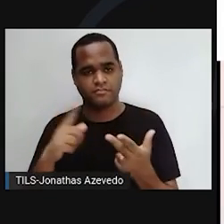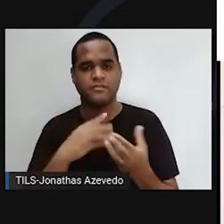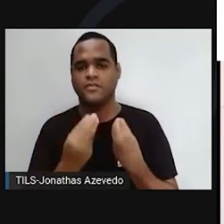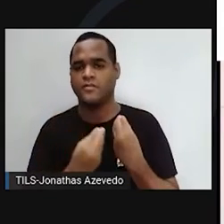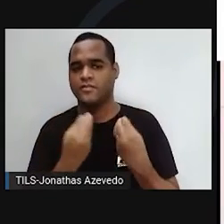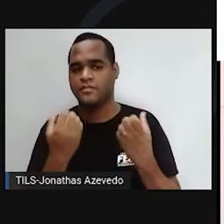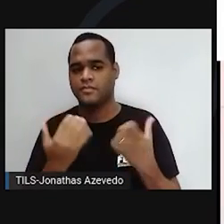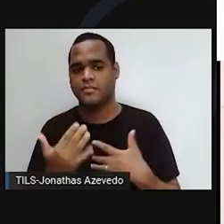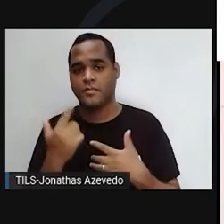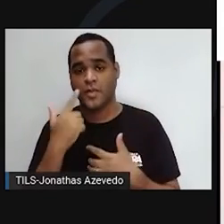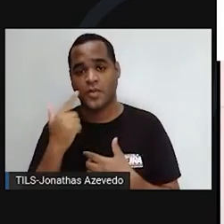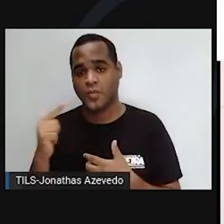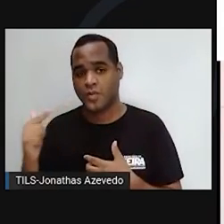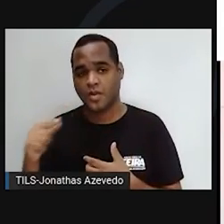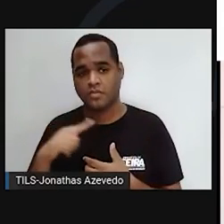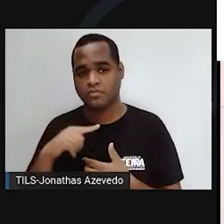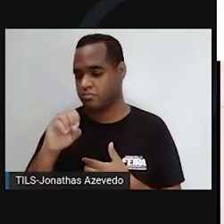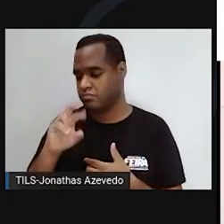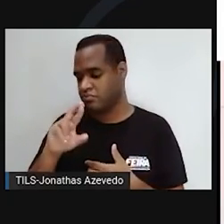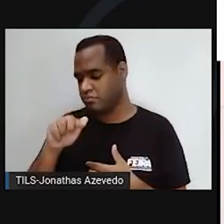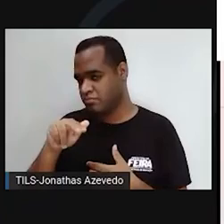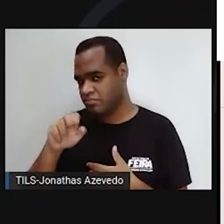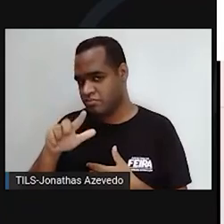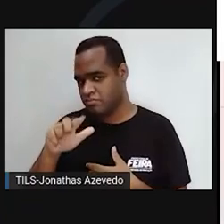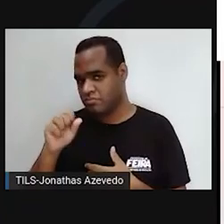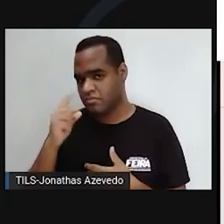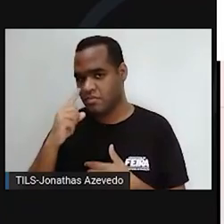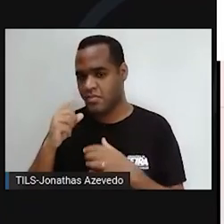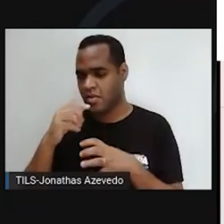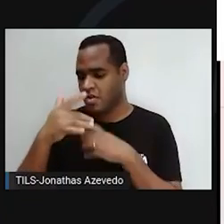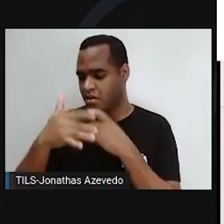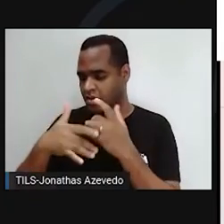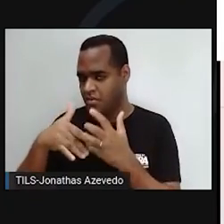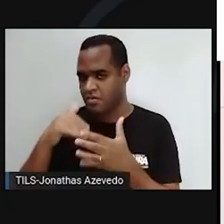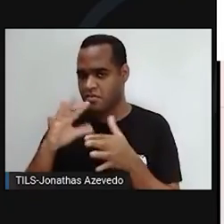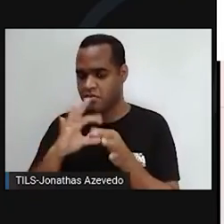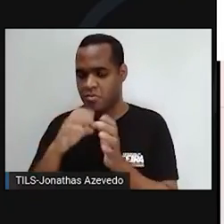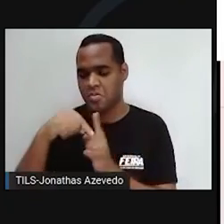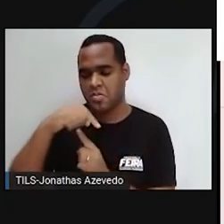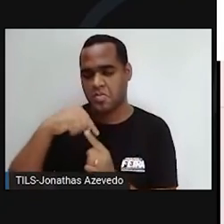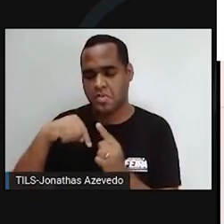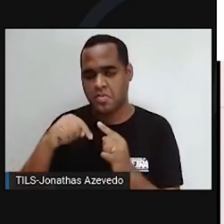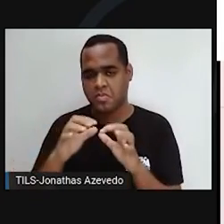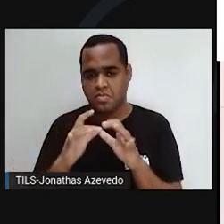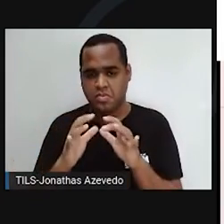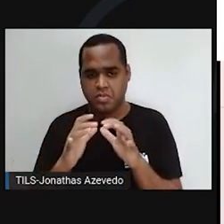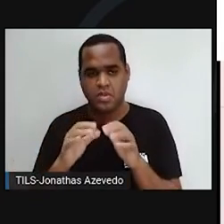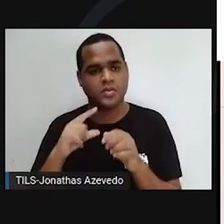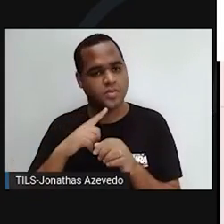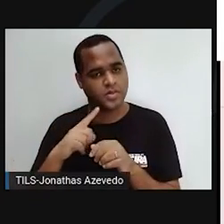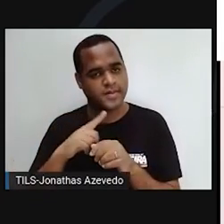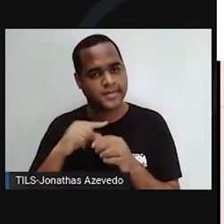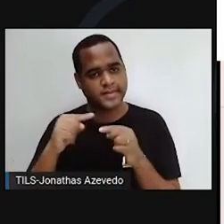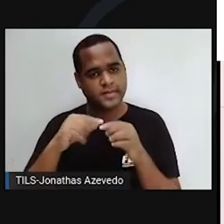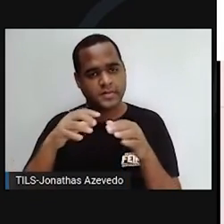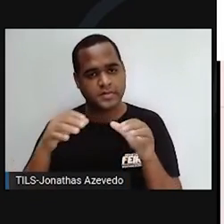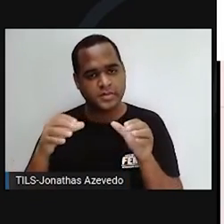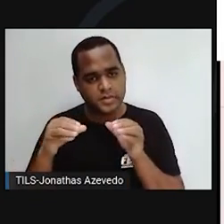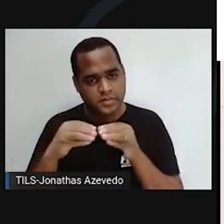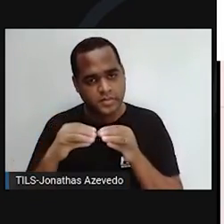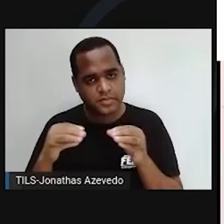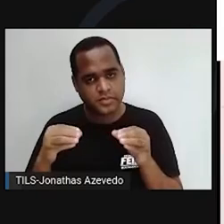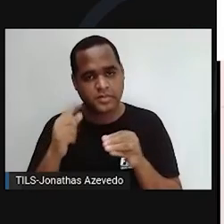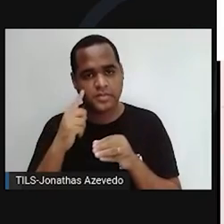Ela não tem as organelas complexas envolvidas por membrana, como mitocôndria, cloroplasto, retículo endoplasmático,